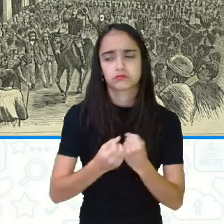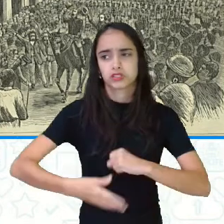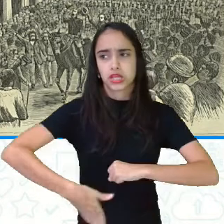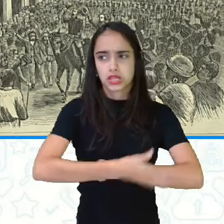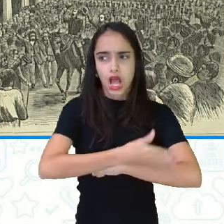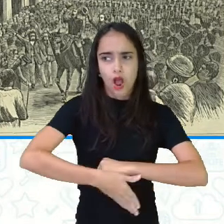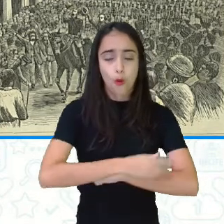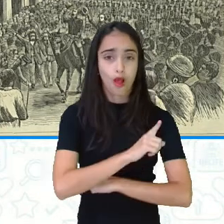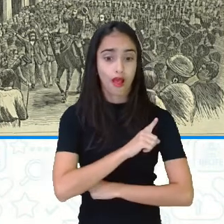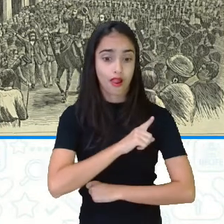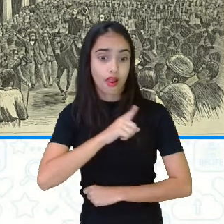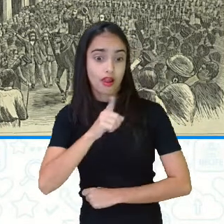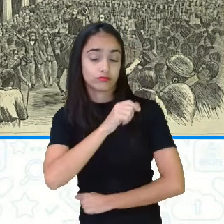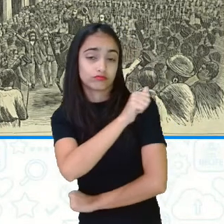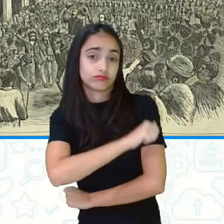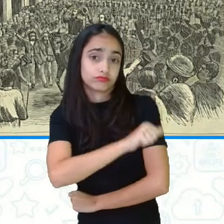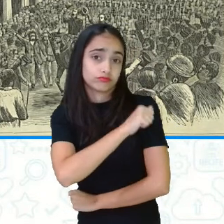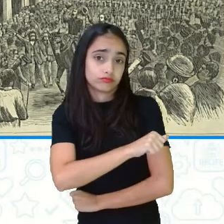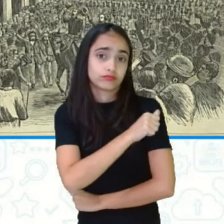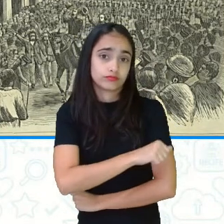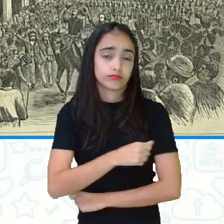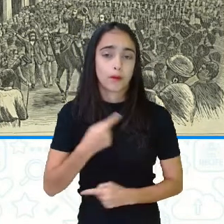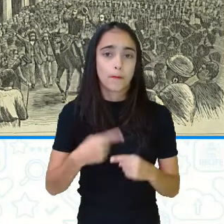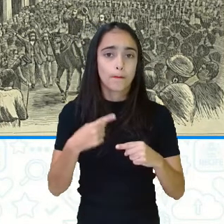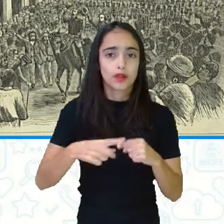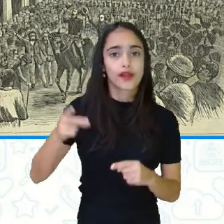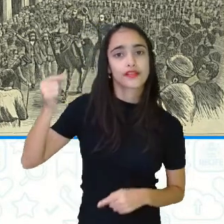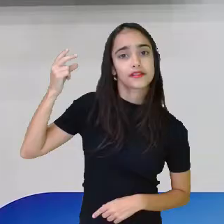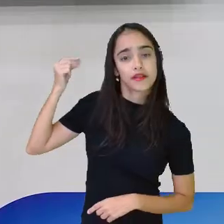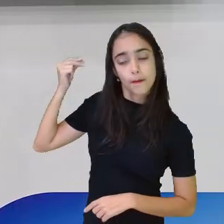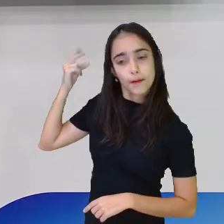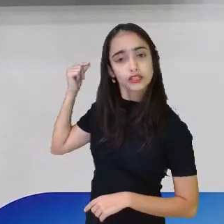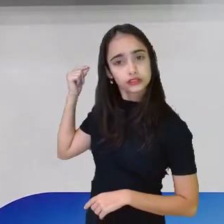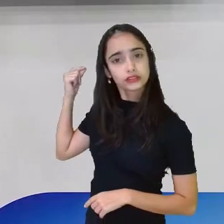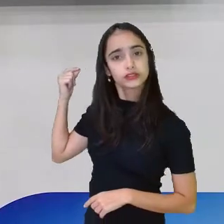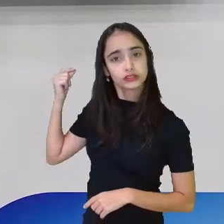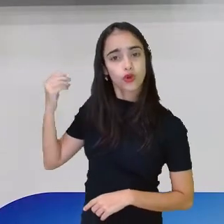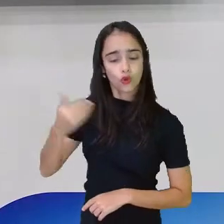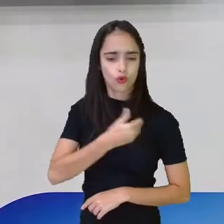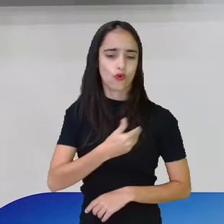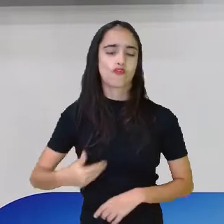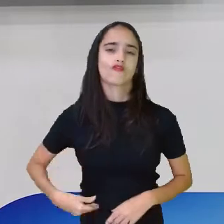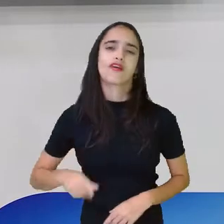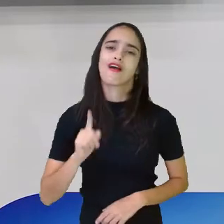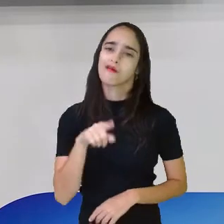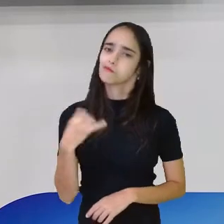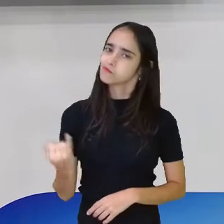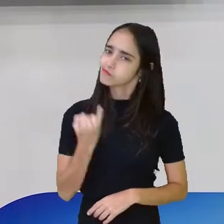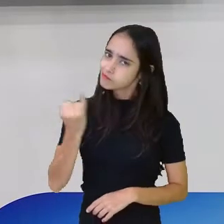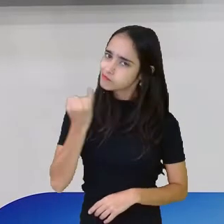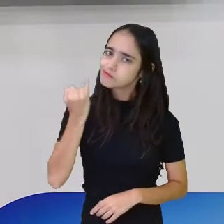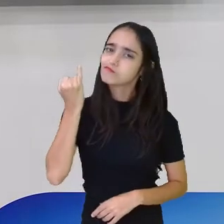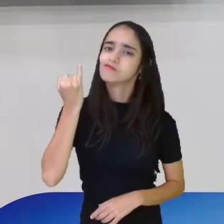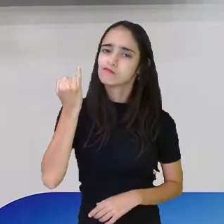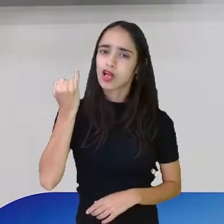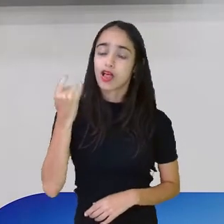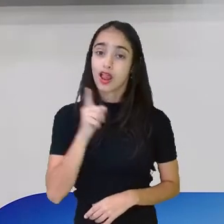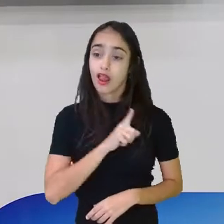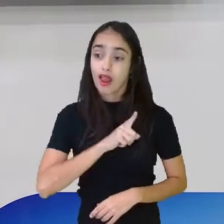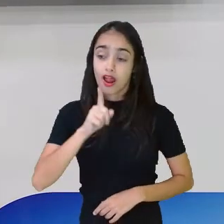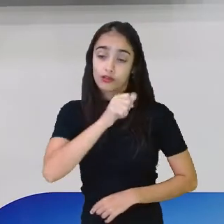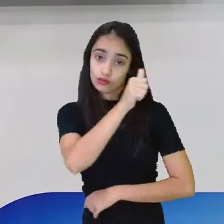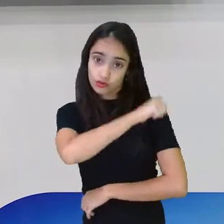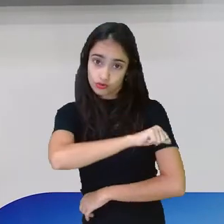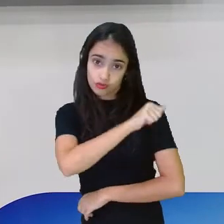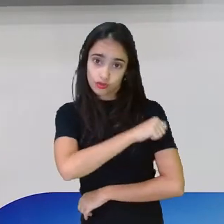lá no Rio de Janeiro. Porque antigamente, gente, a concentração do governo, que é importante lembrar, ficava lá no Rio de Janeiro, por isso